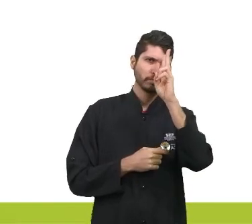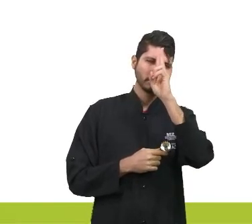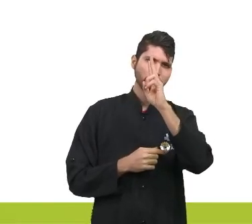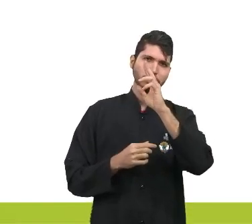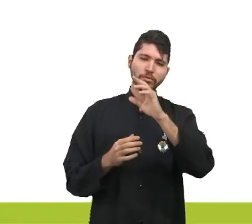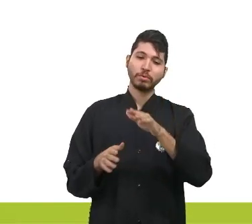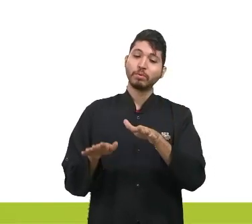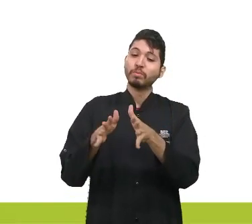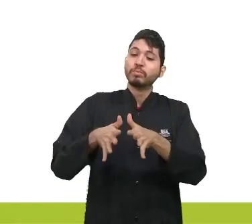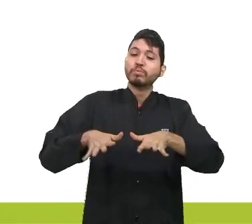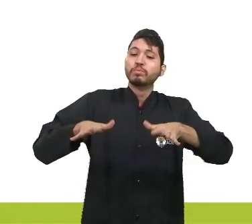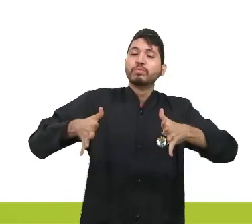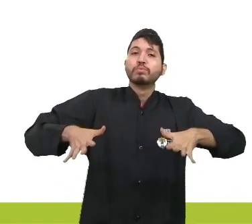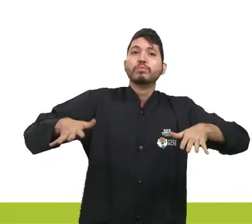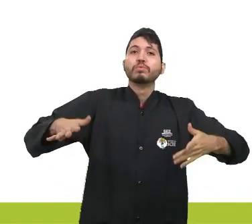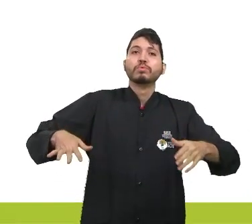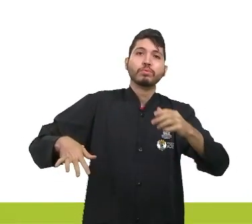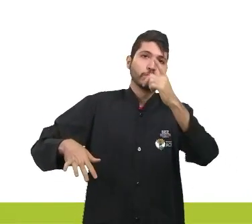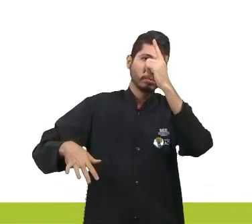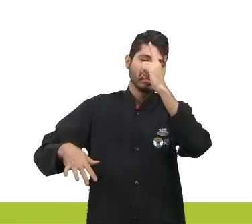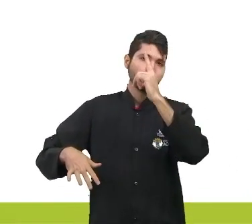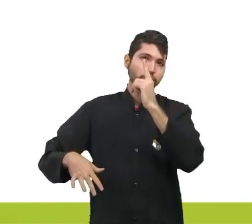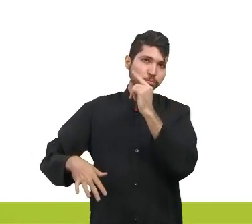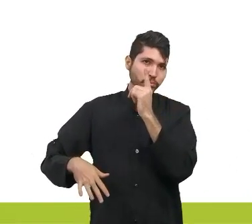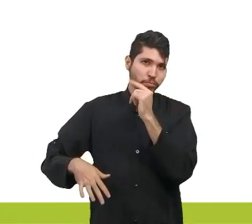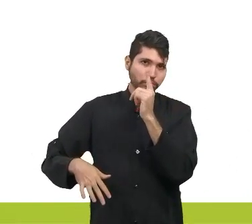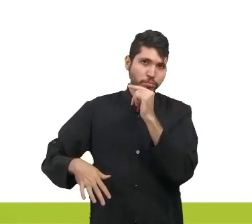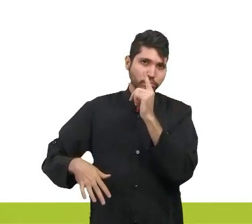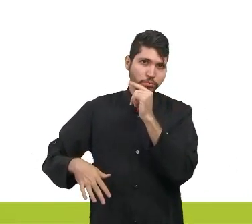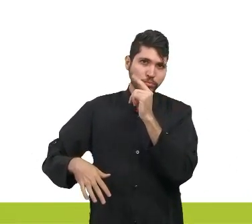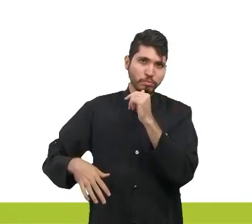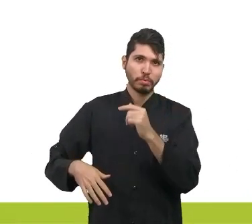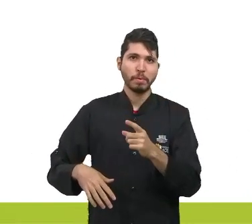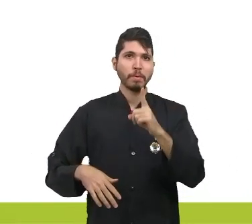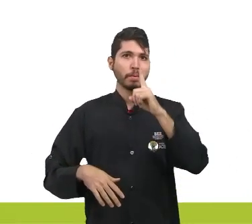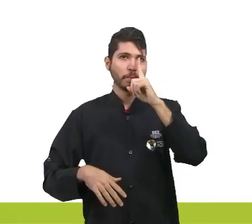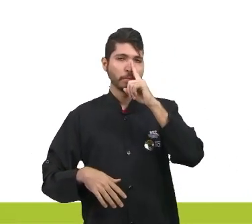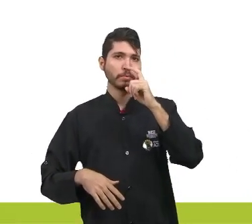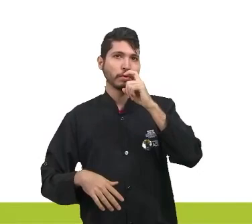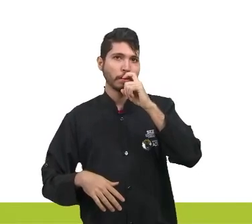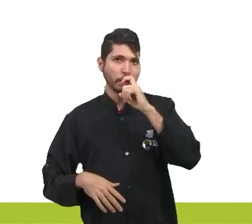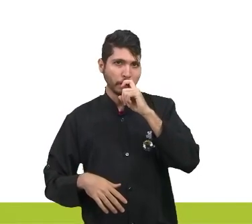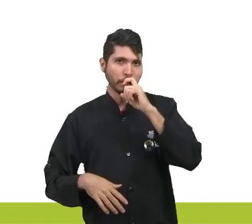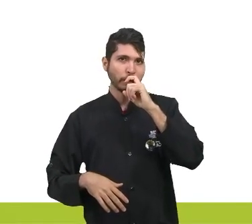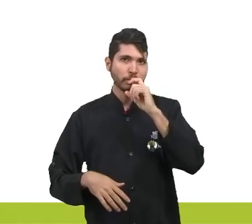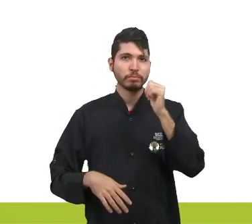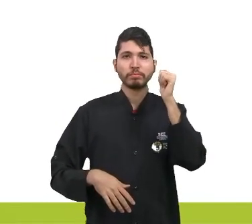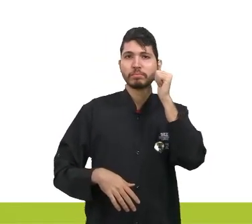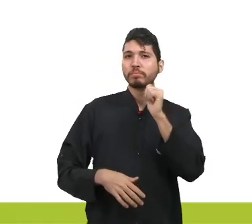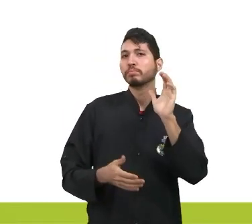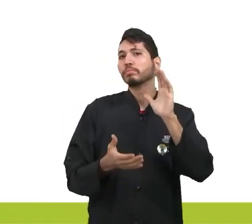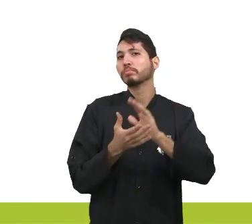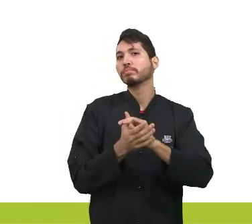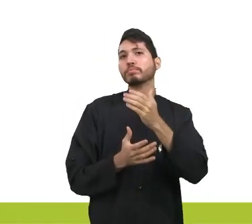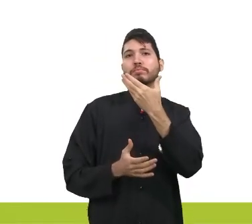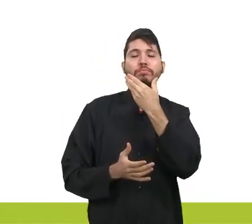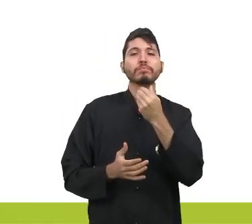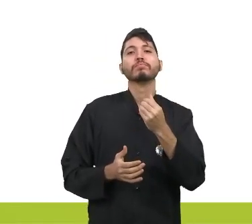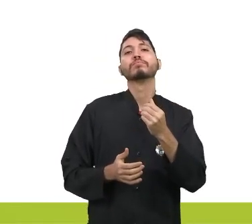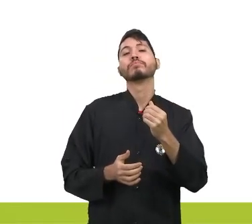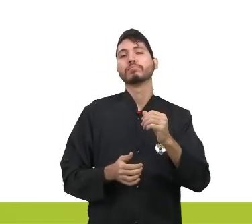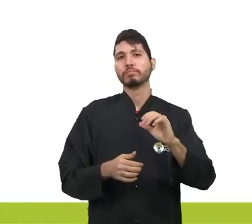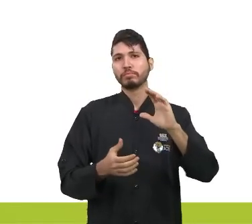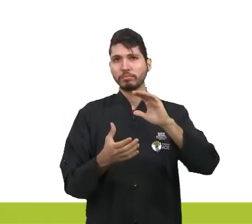buscando por notícias de filhos e pais, irmãos, maridos e esposas, noivos e